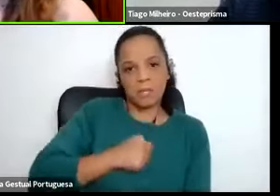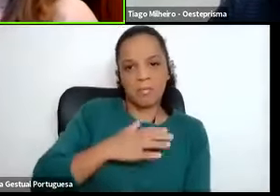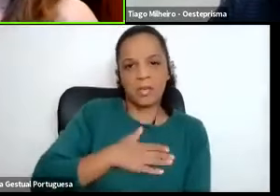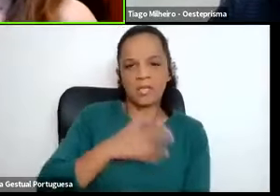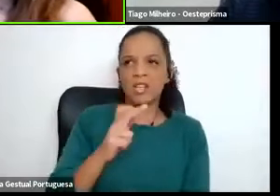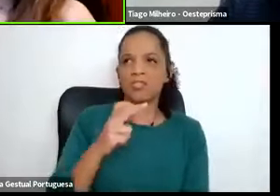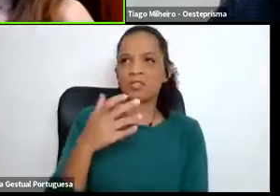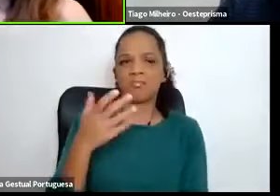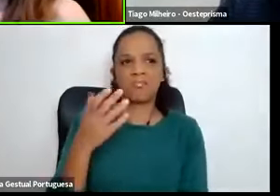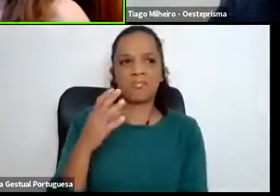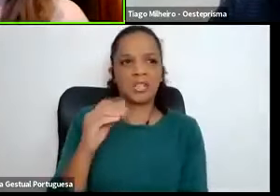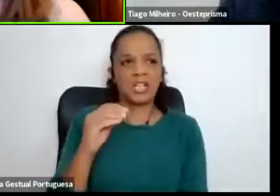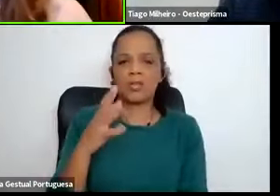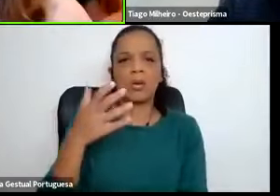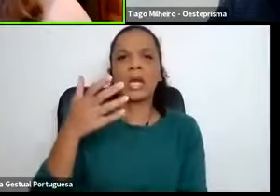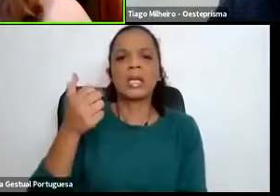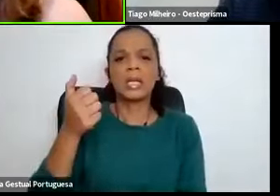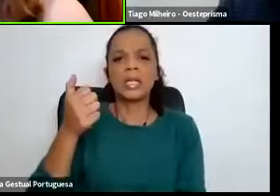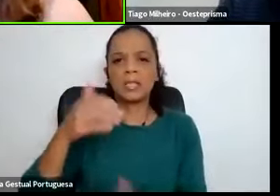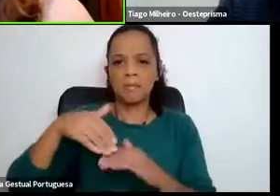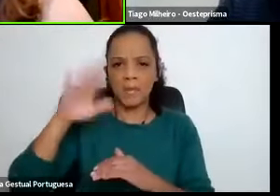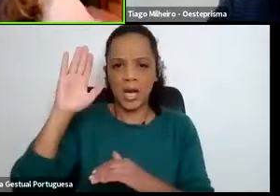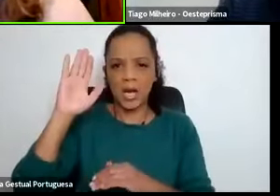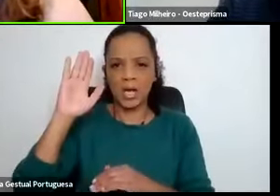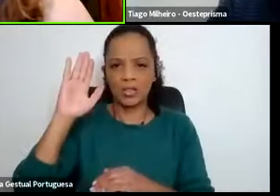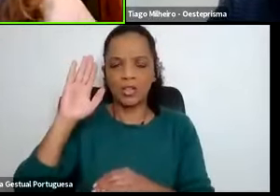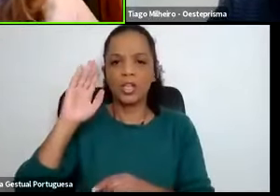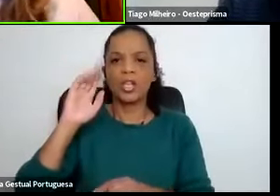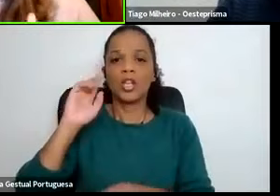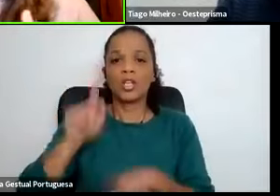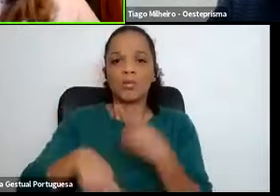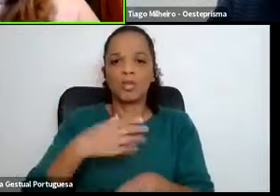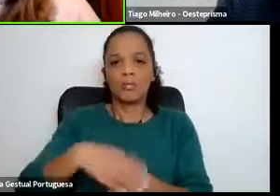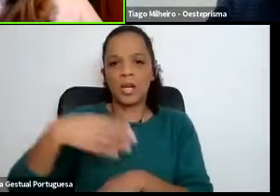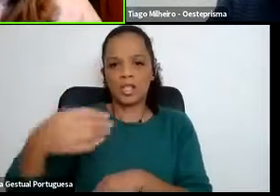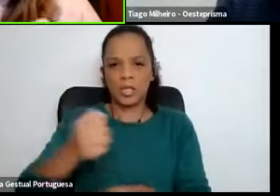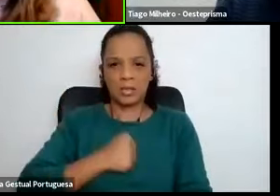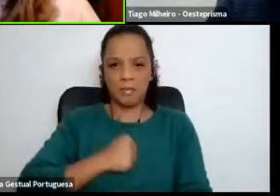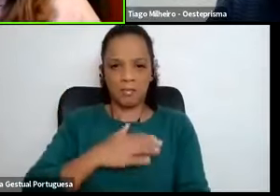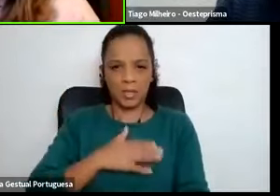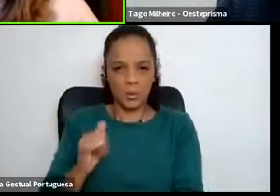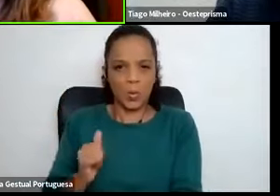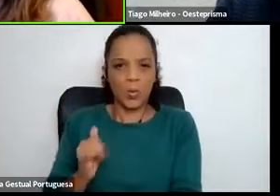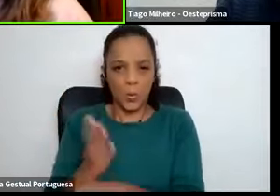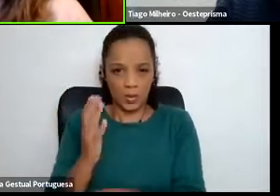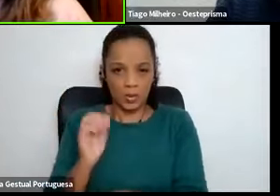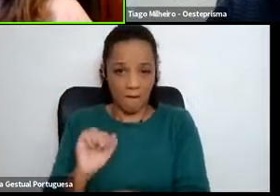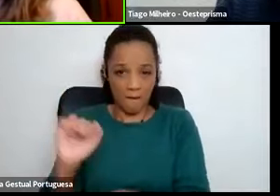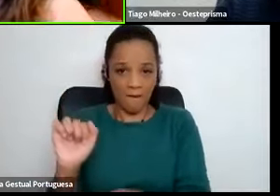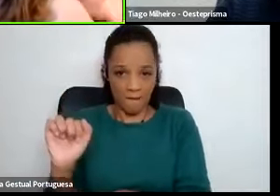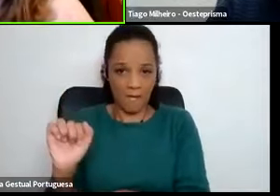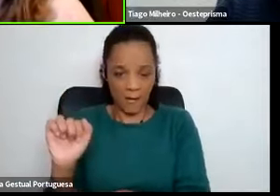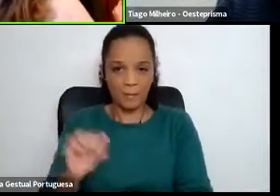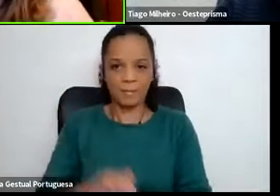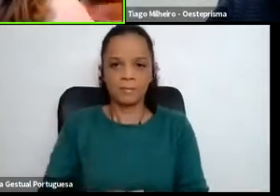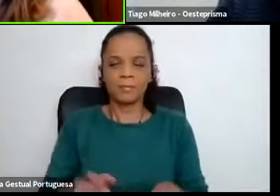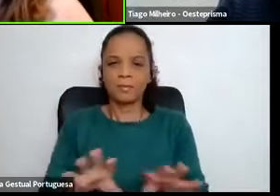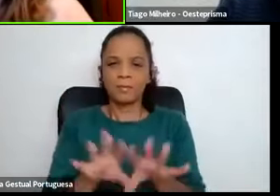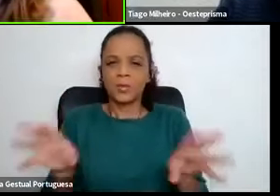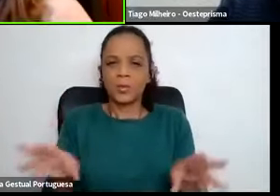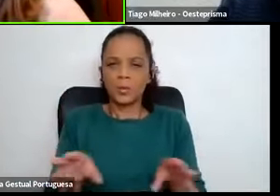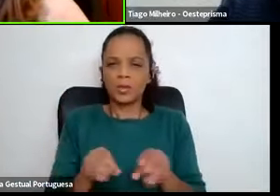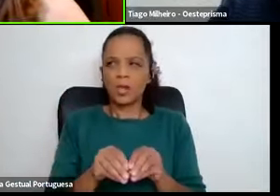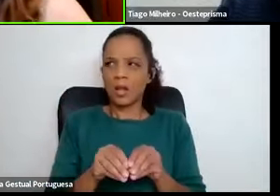em rigor, que depois também se estendeu à posterior a uma outra empresa, do Tiago. No total já